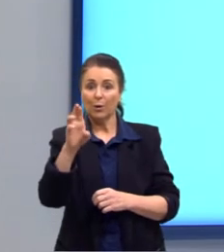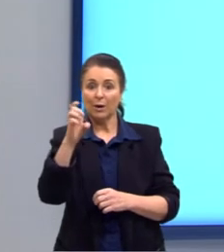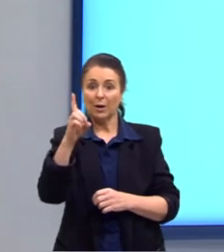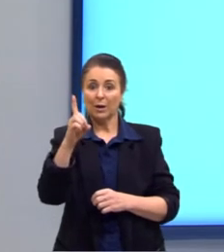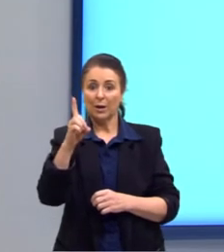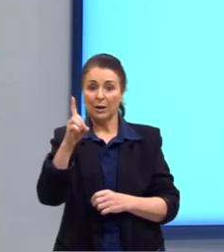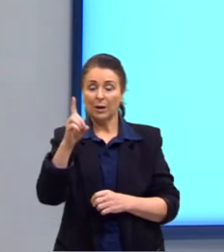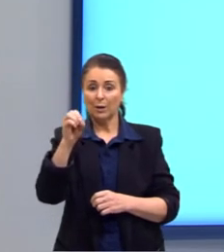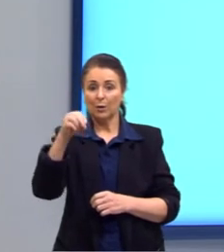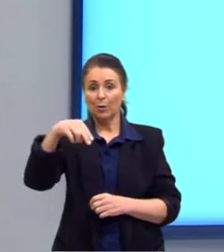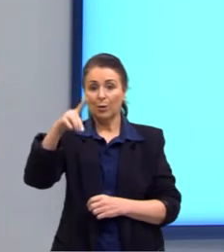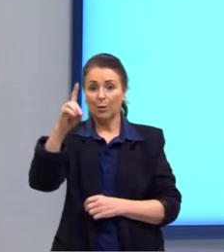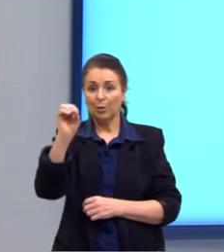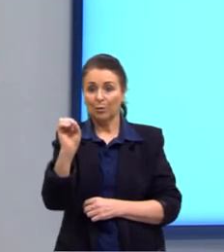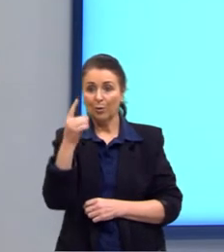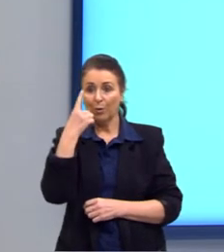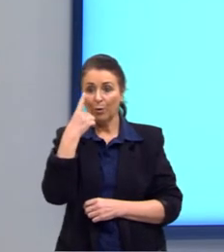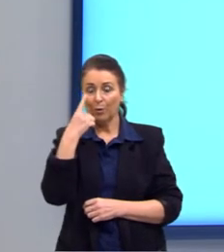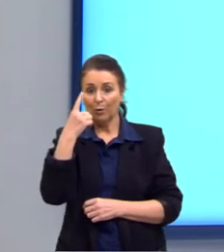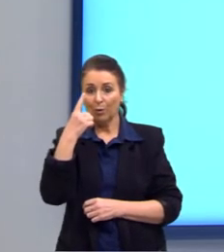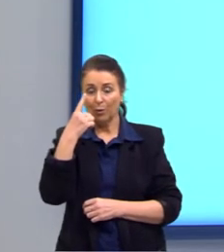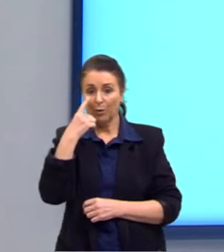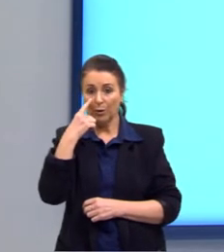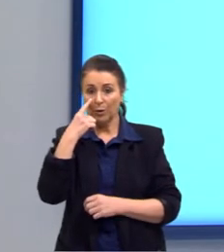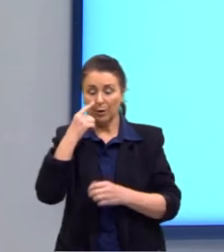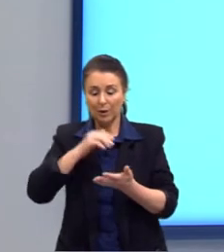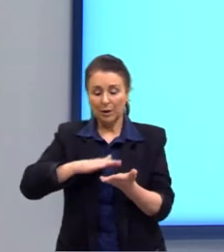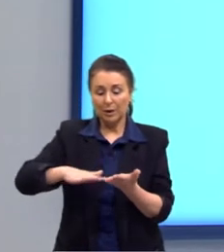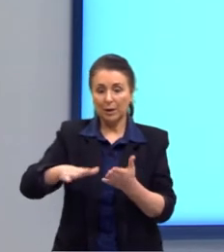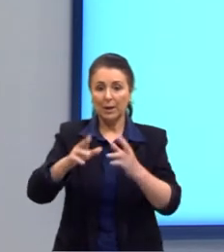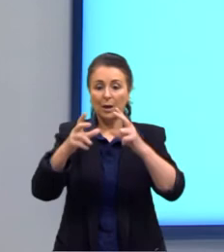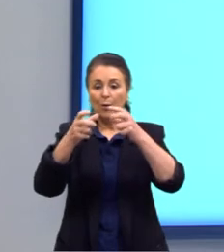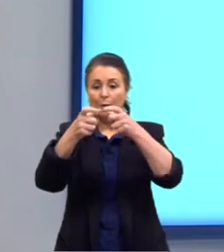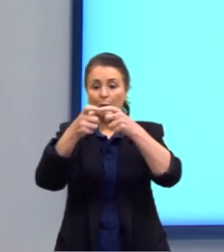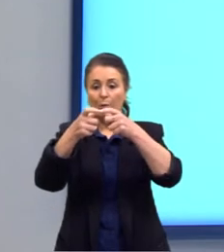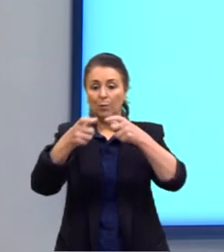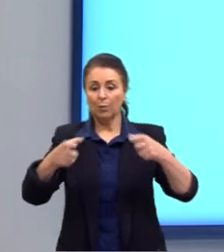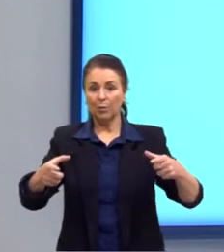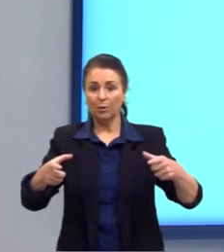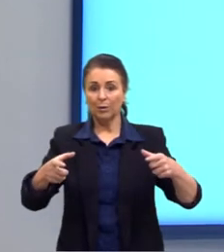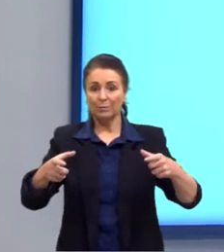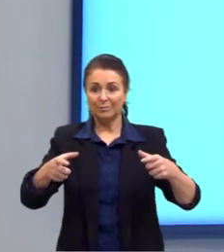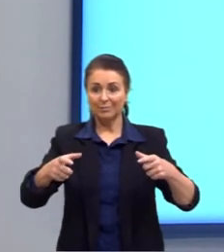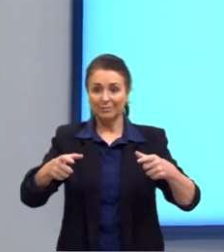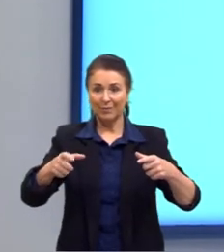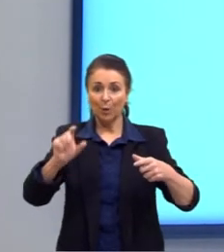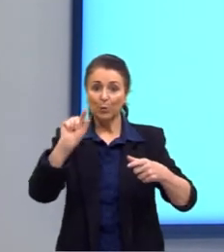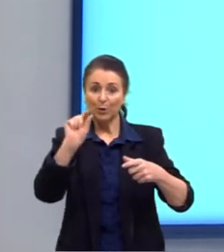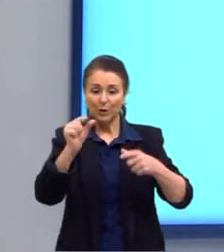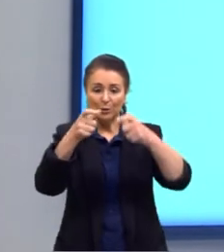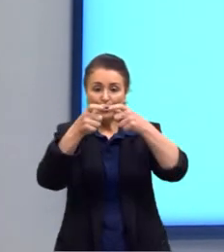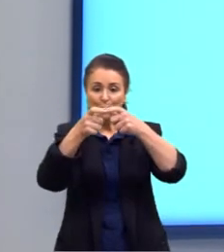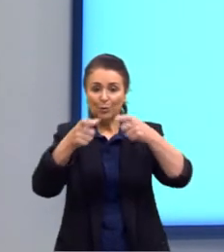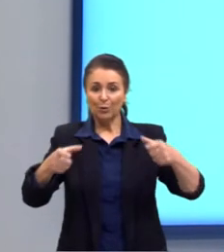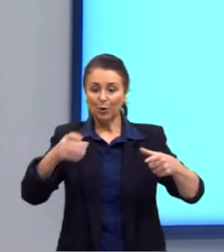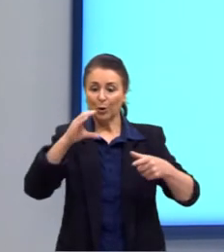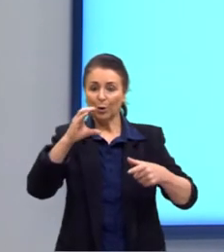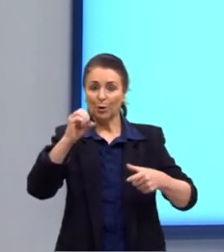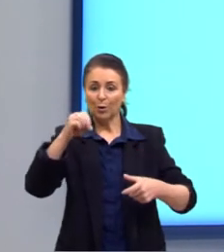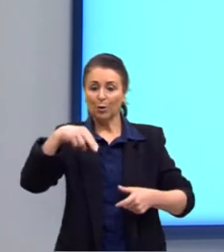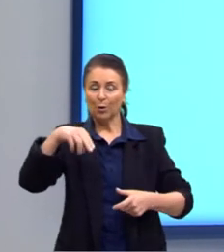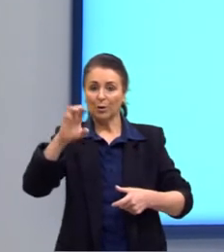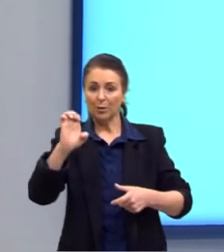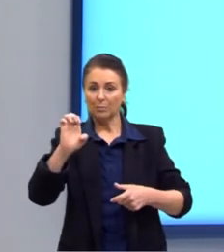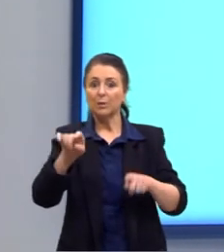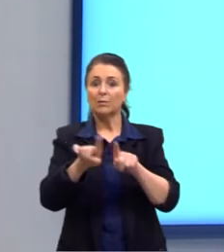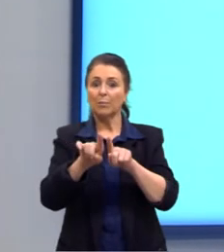teríamos essa figura, nós chamamos de tronco de cone, né? É um pedacinho ali de um cone. Ela é chamada de corpo